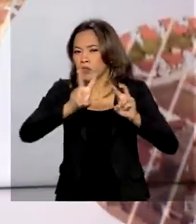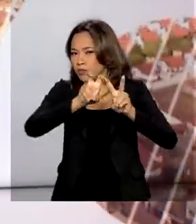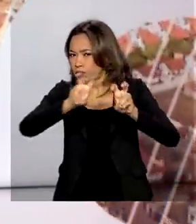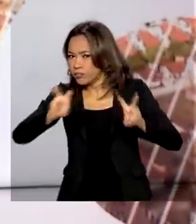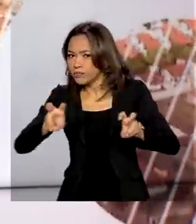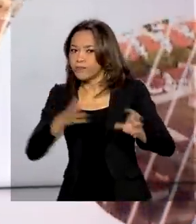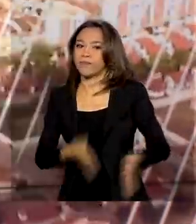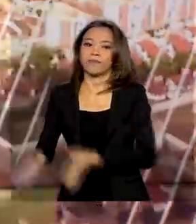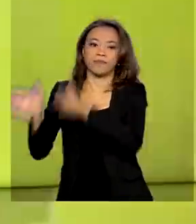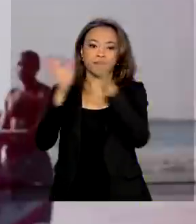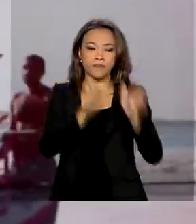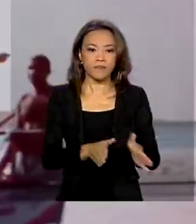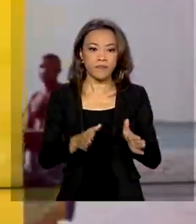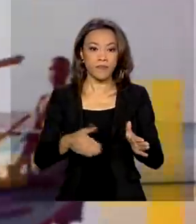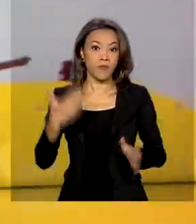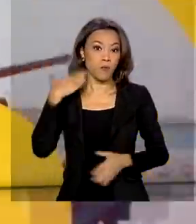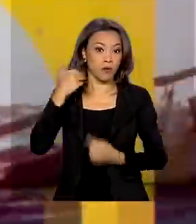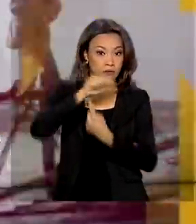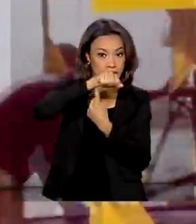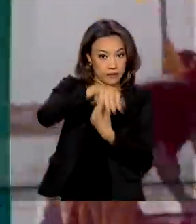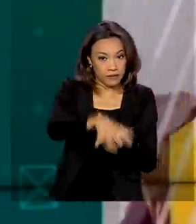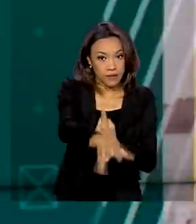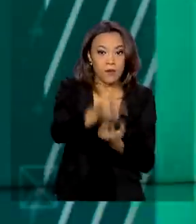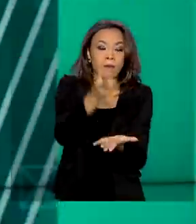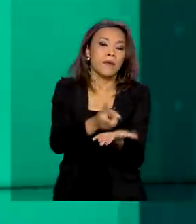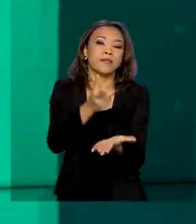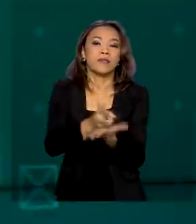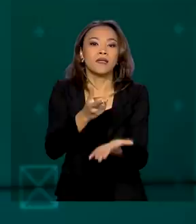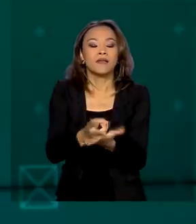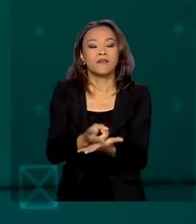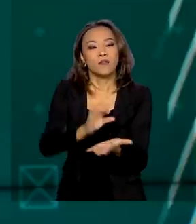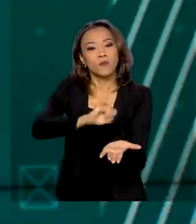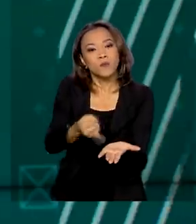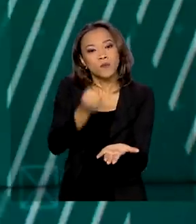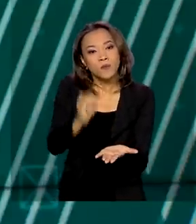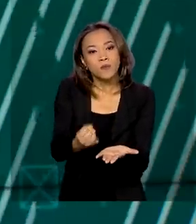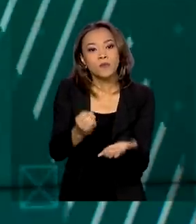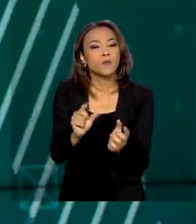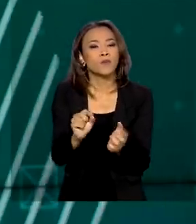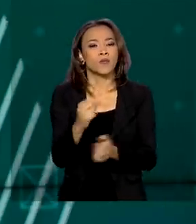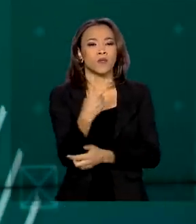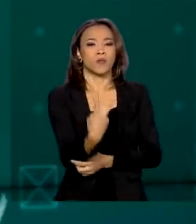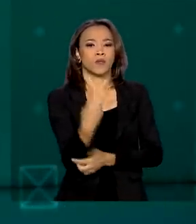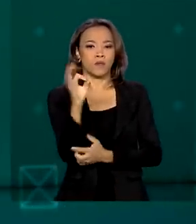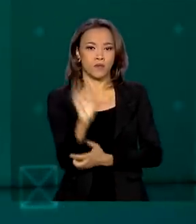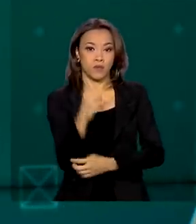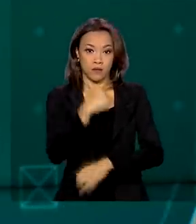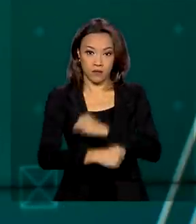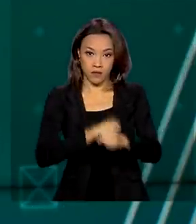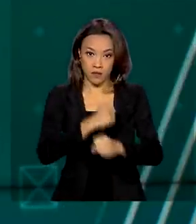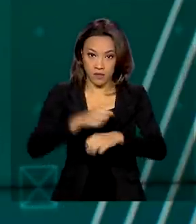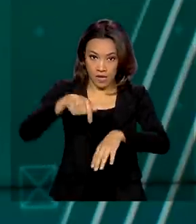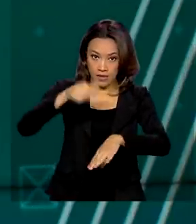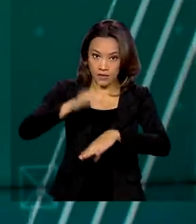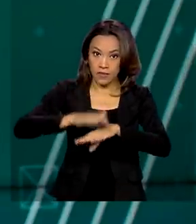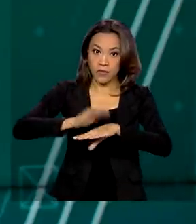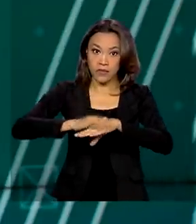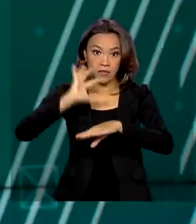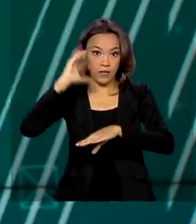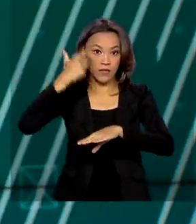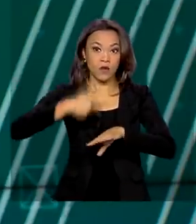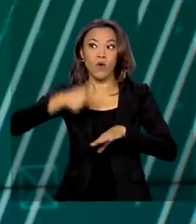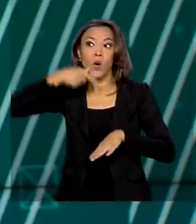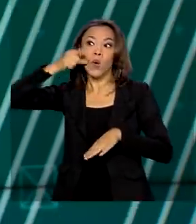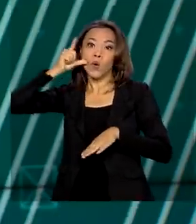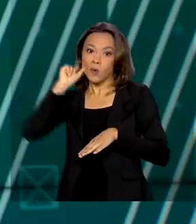O Banco Central manteve a taxa básica de juros da economia em 2% ao ano. A decisão foi tomada ontem, depois da primeira reunião